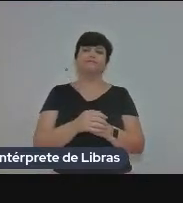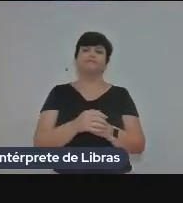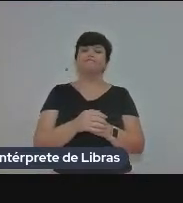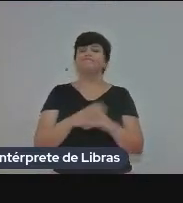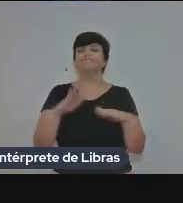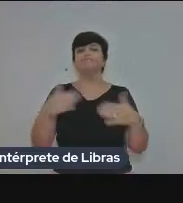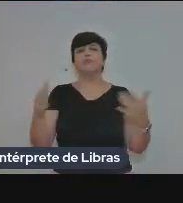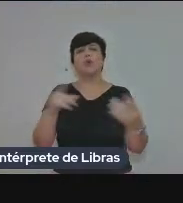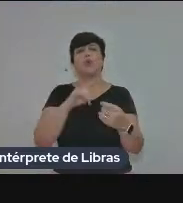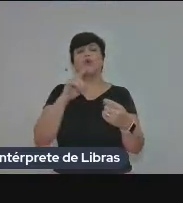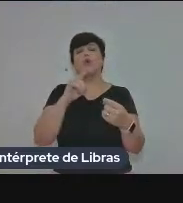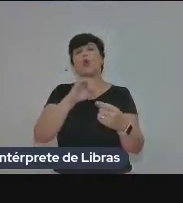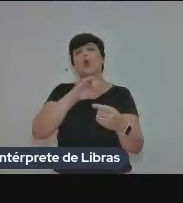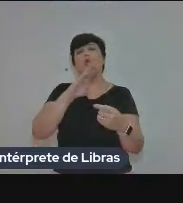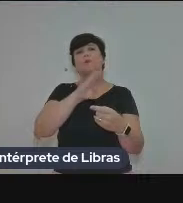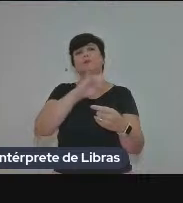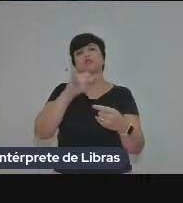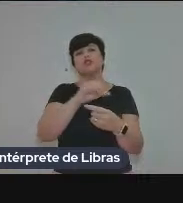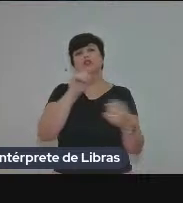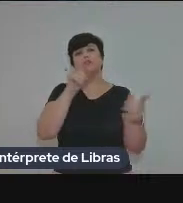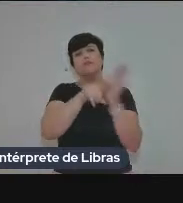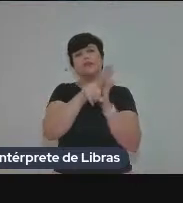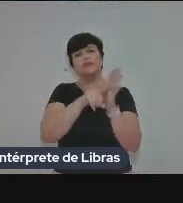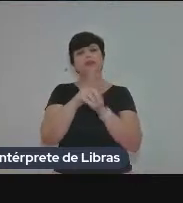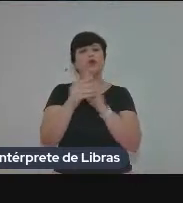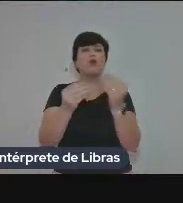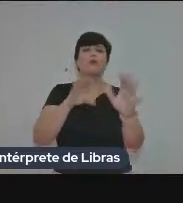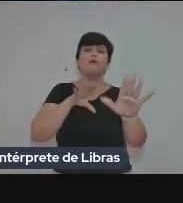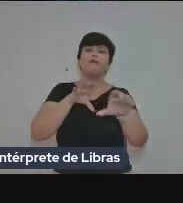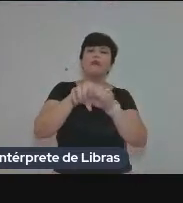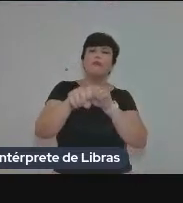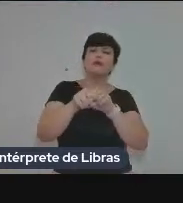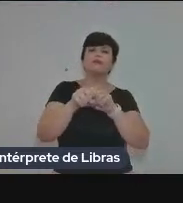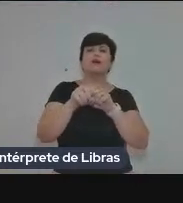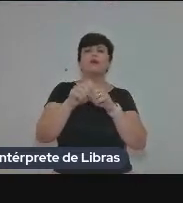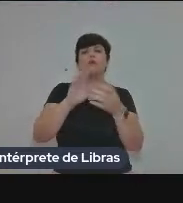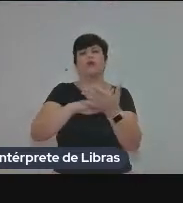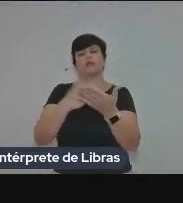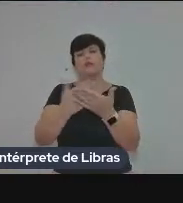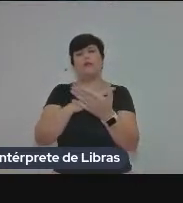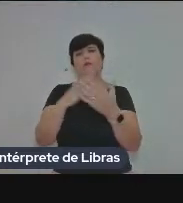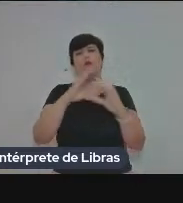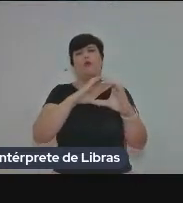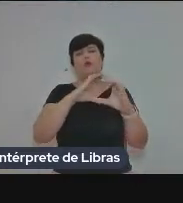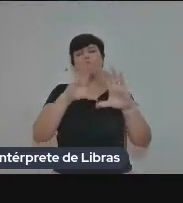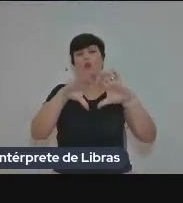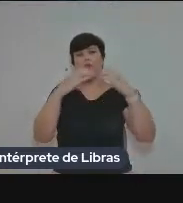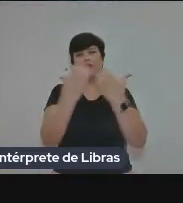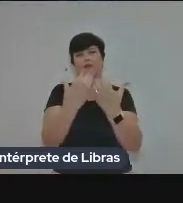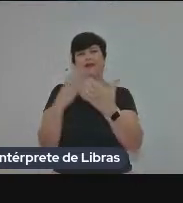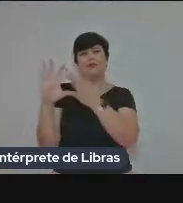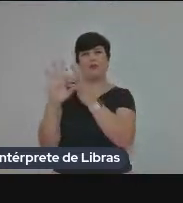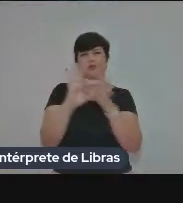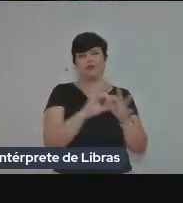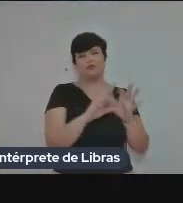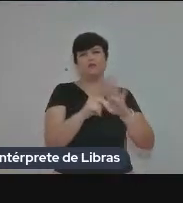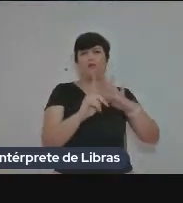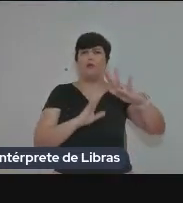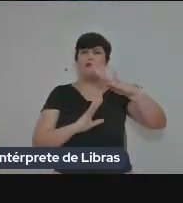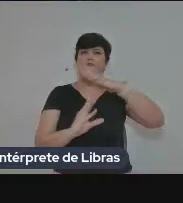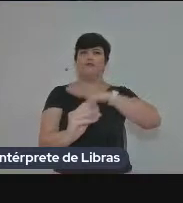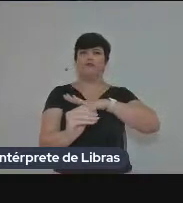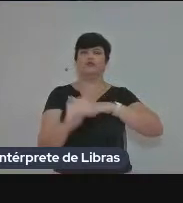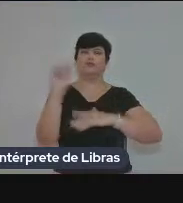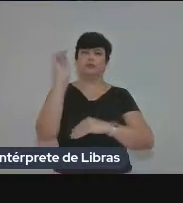Bem, então o objeto da minha pesquisa é esse, Aspectos de Formação de Intérpretes Comunitários em Contextos de Refúgio no Brasil.